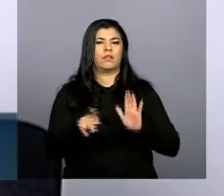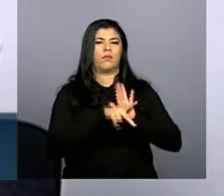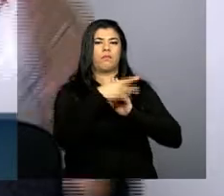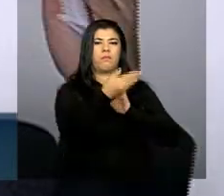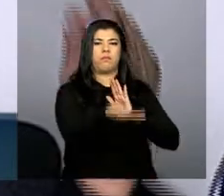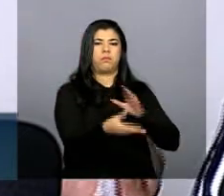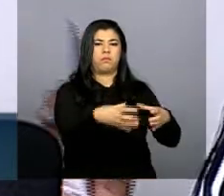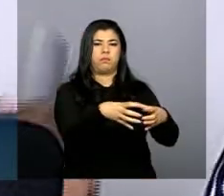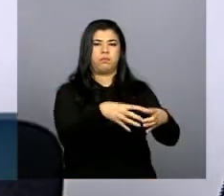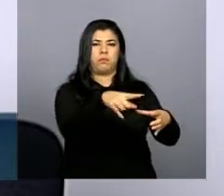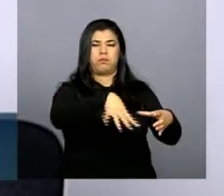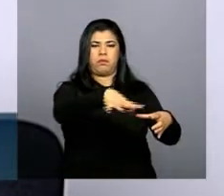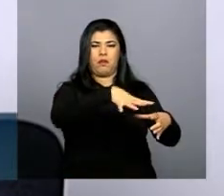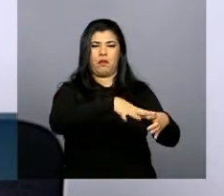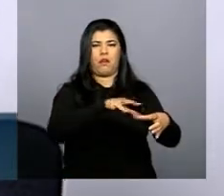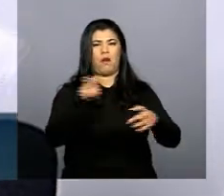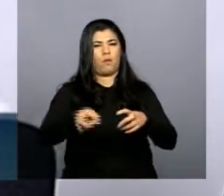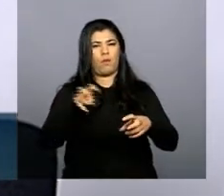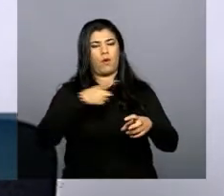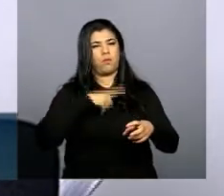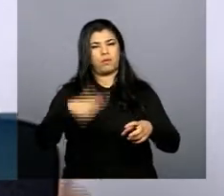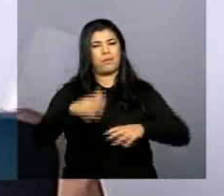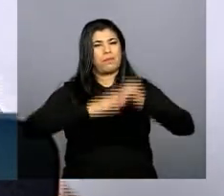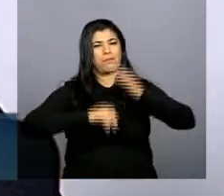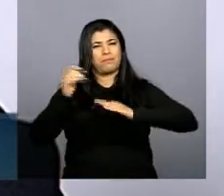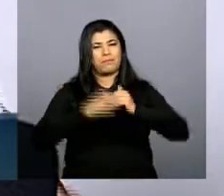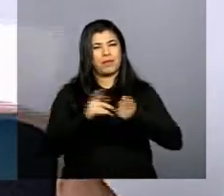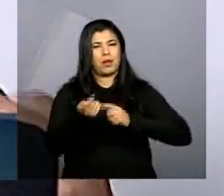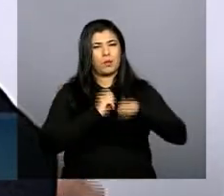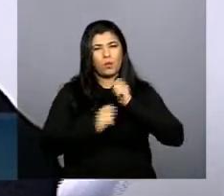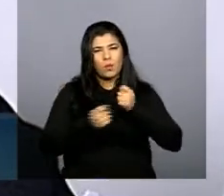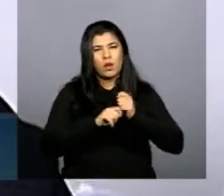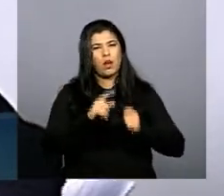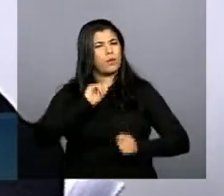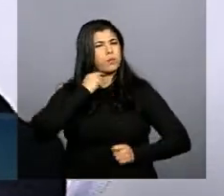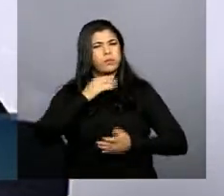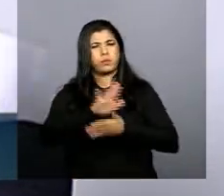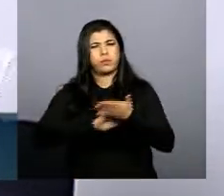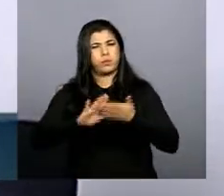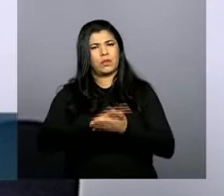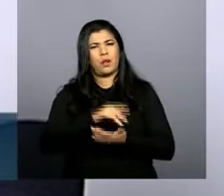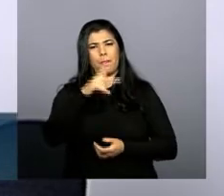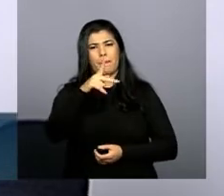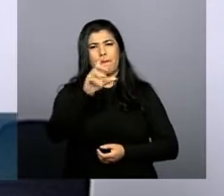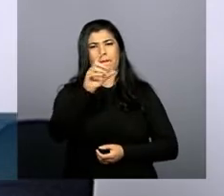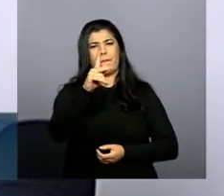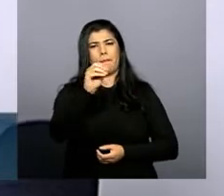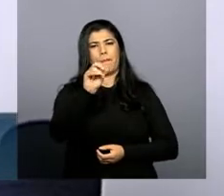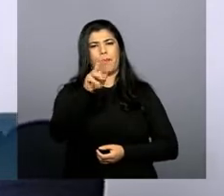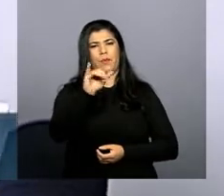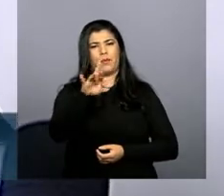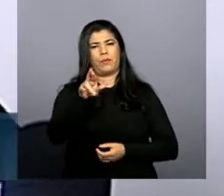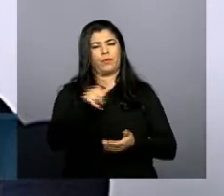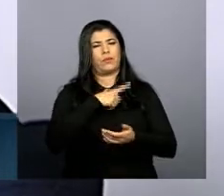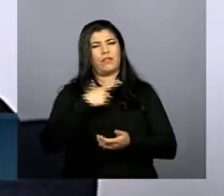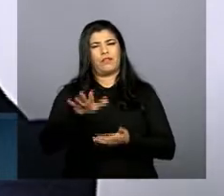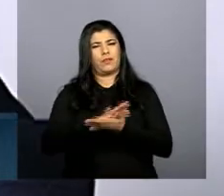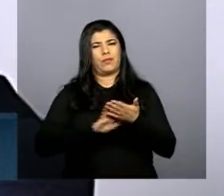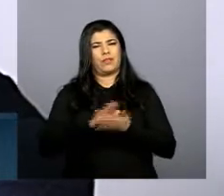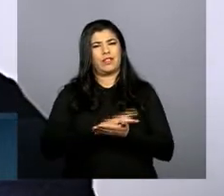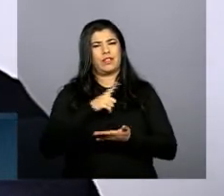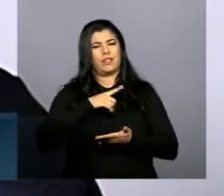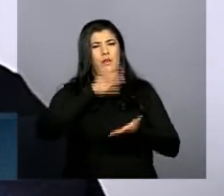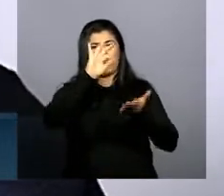segundo a Bahia que você não tem atividade econômica poluidora ou potencialmente poluidora o cadastro ambiental rural registra um caminho para o